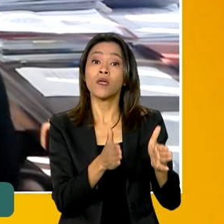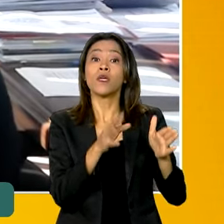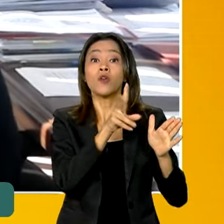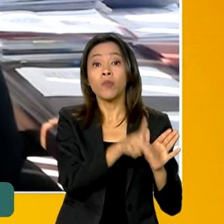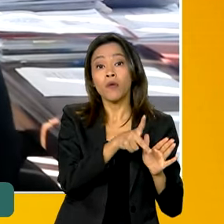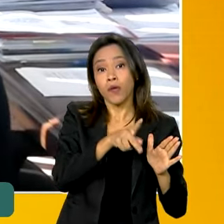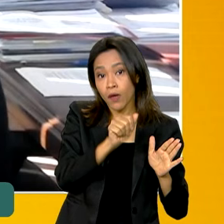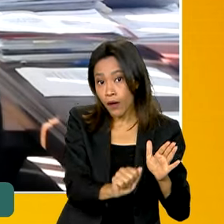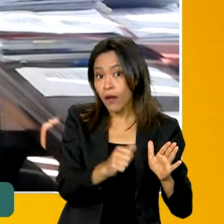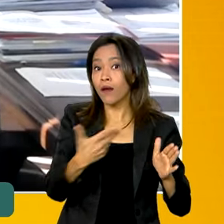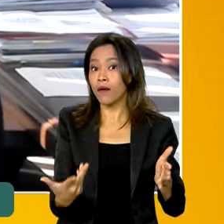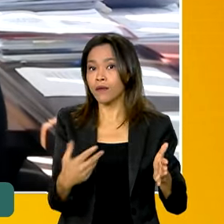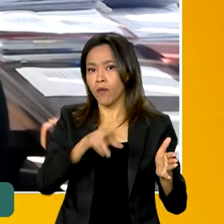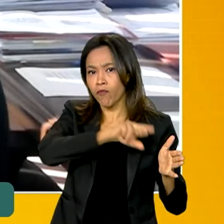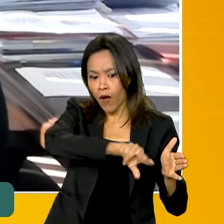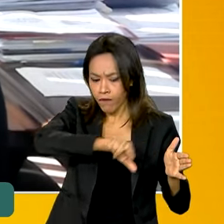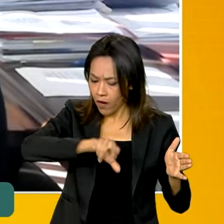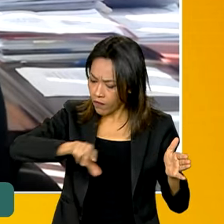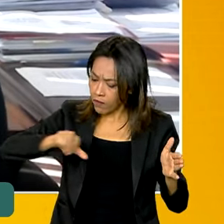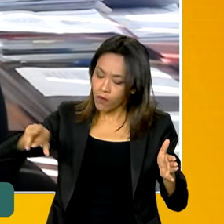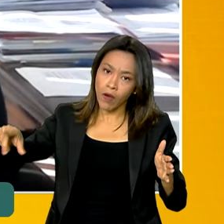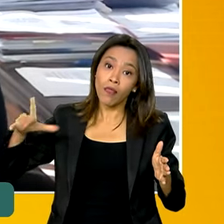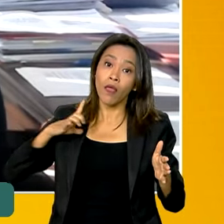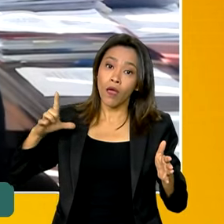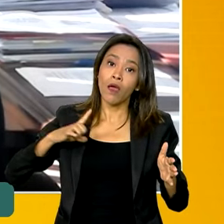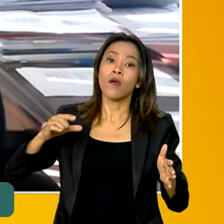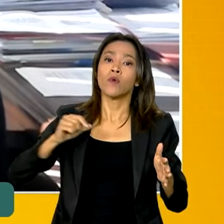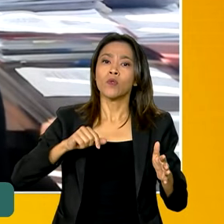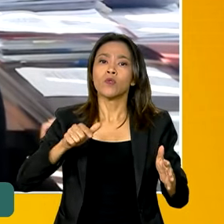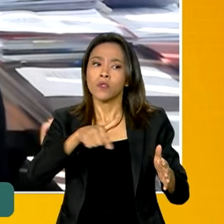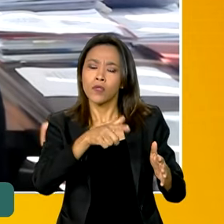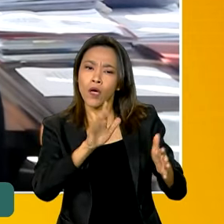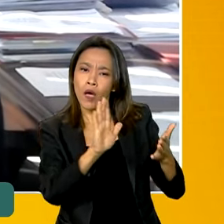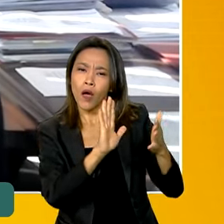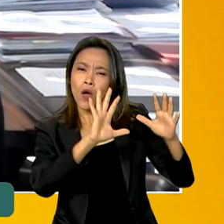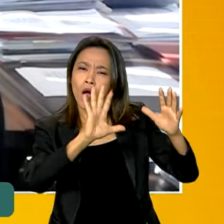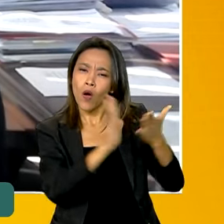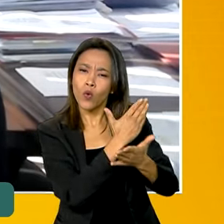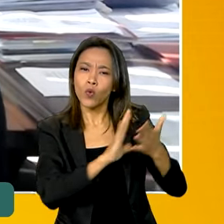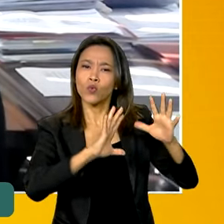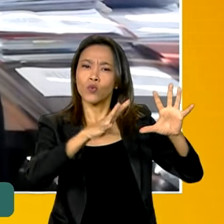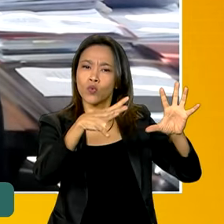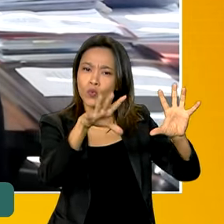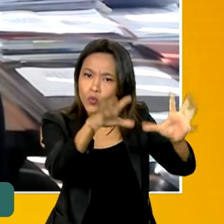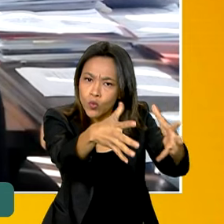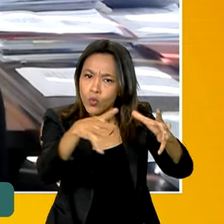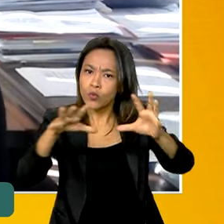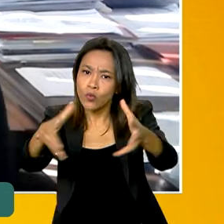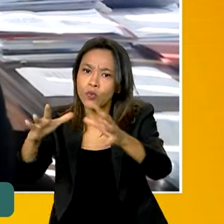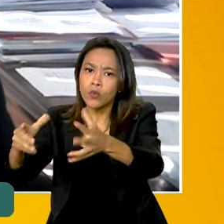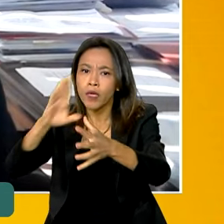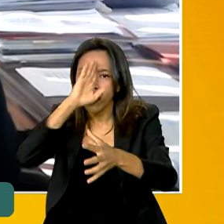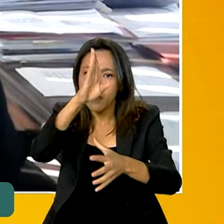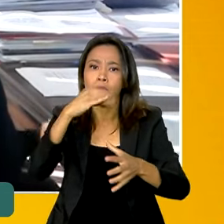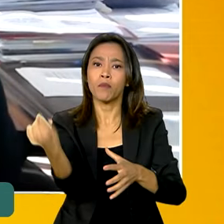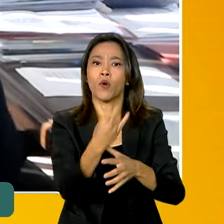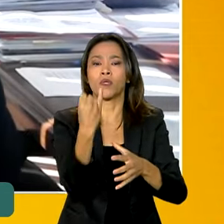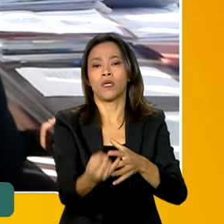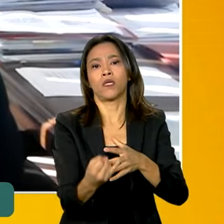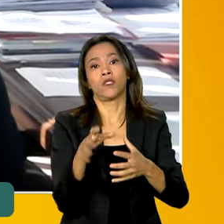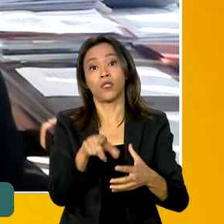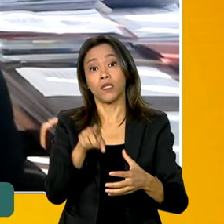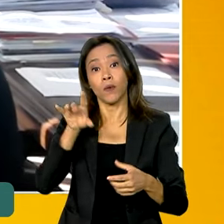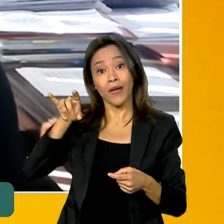Também nós temos alguns públicos fundamentais que compõem uma agenda transversal. Então, cada